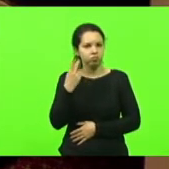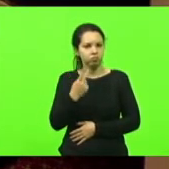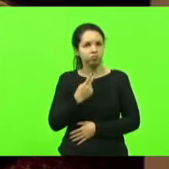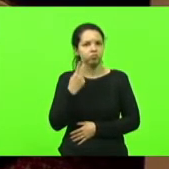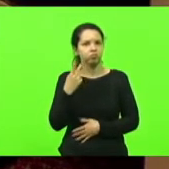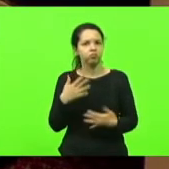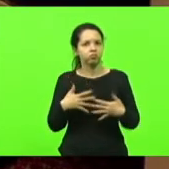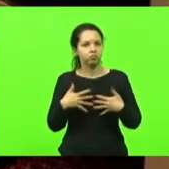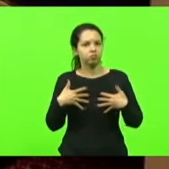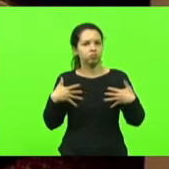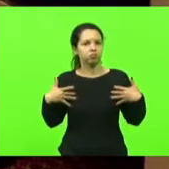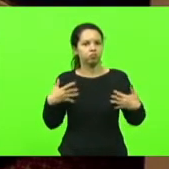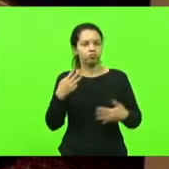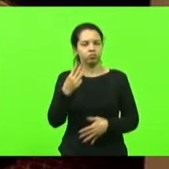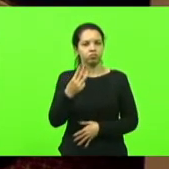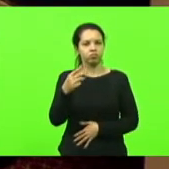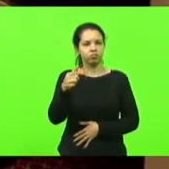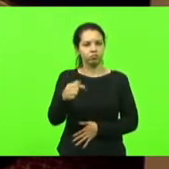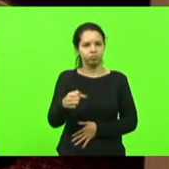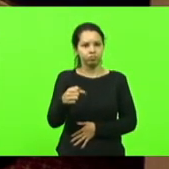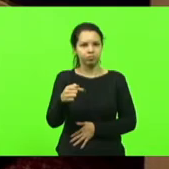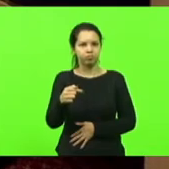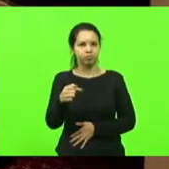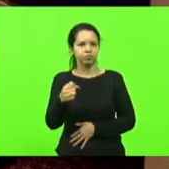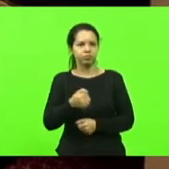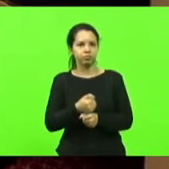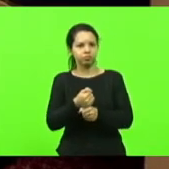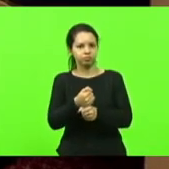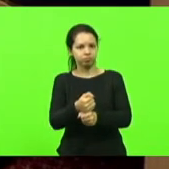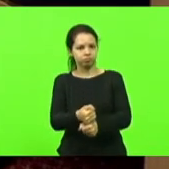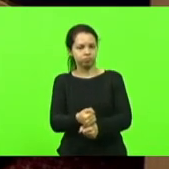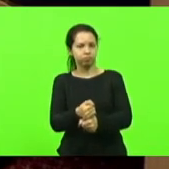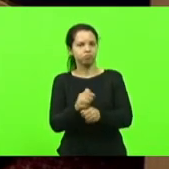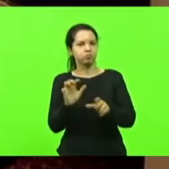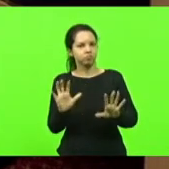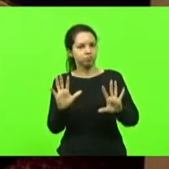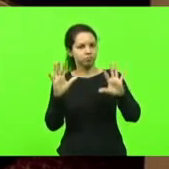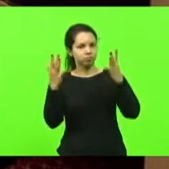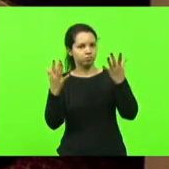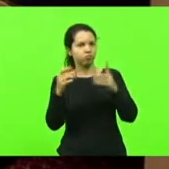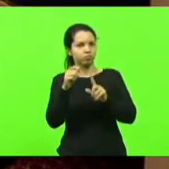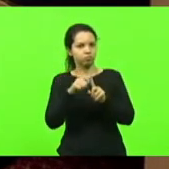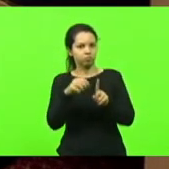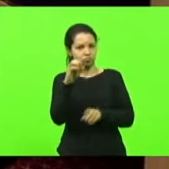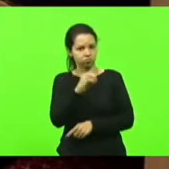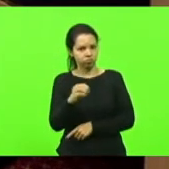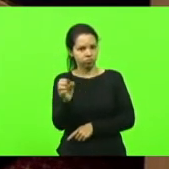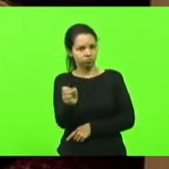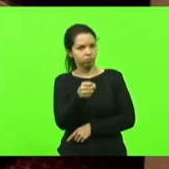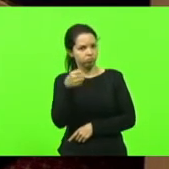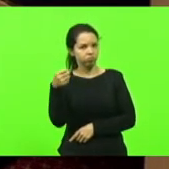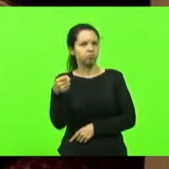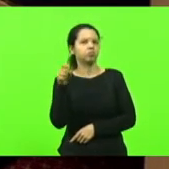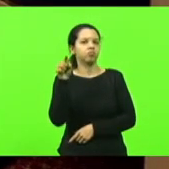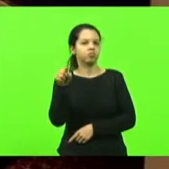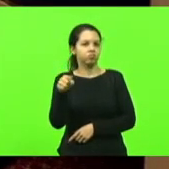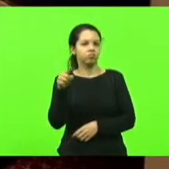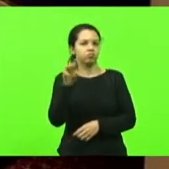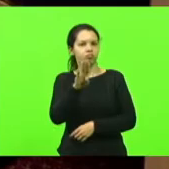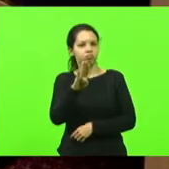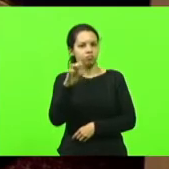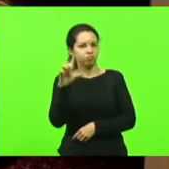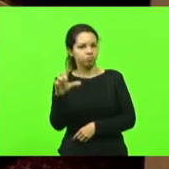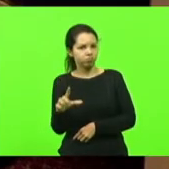37 anos da Oktoberfest Blumenau. Ato contínuo, houve a execução do hino nacional.